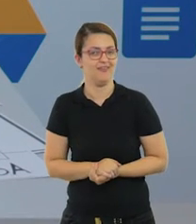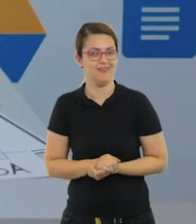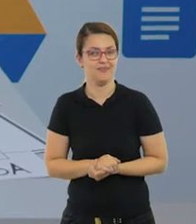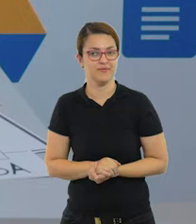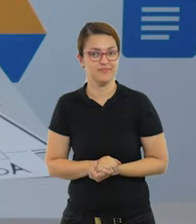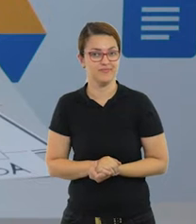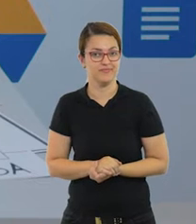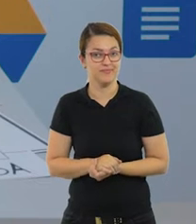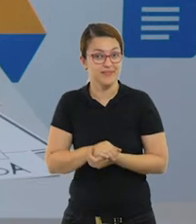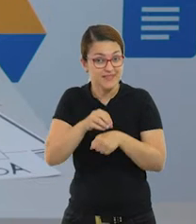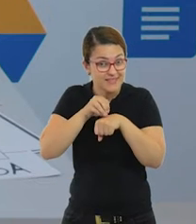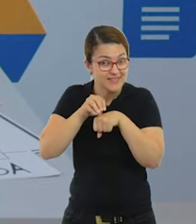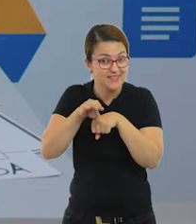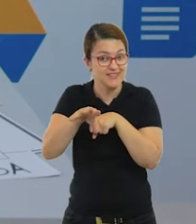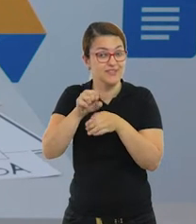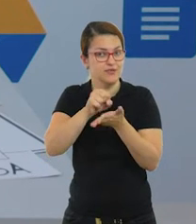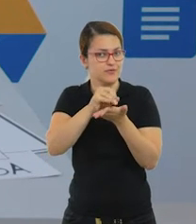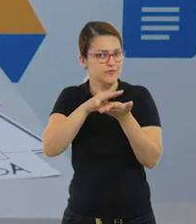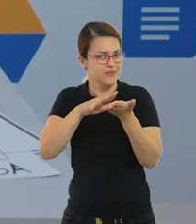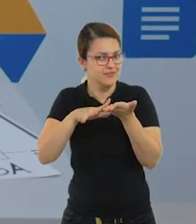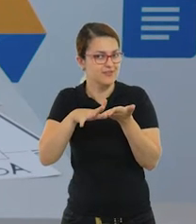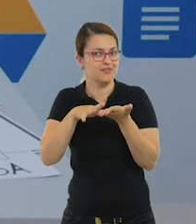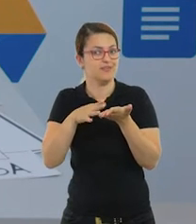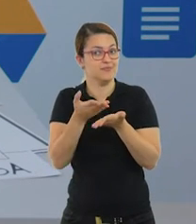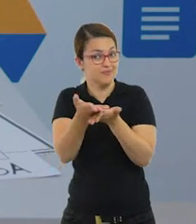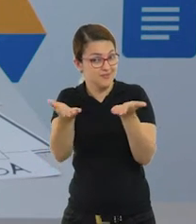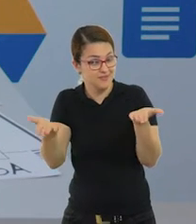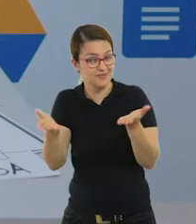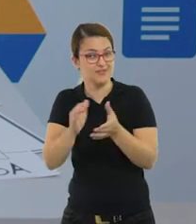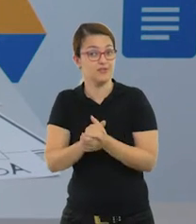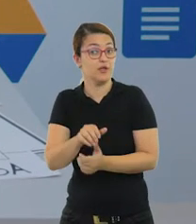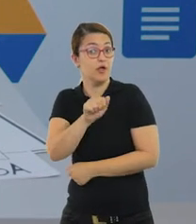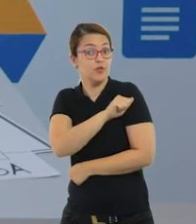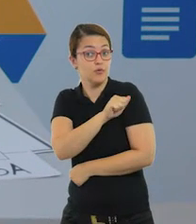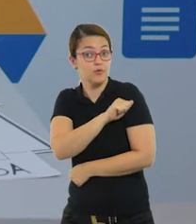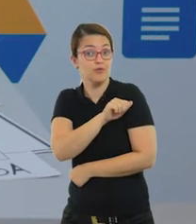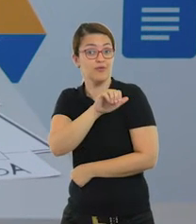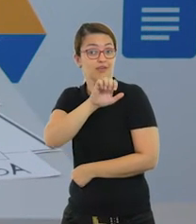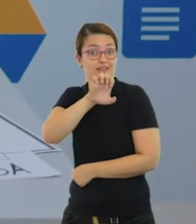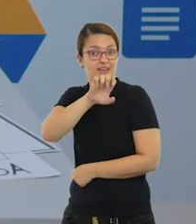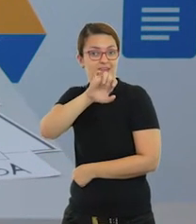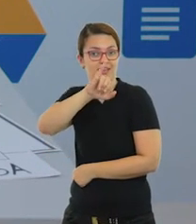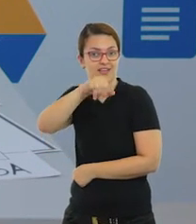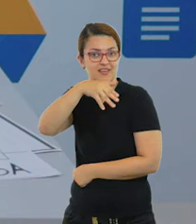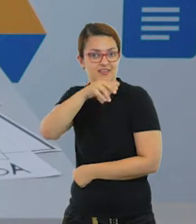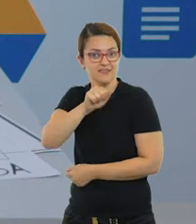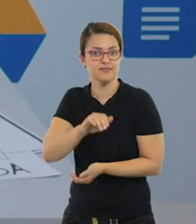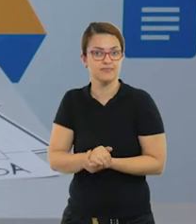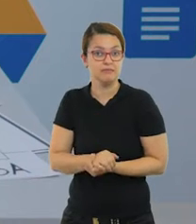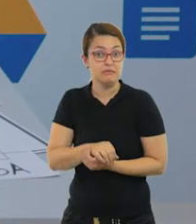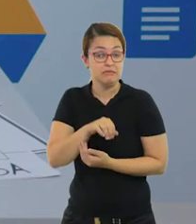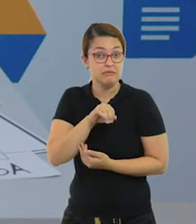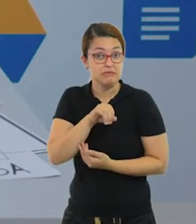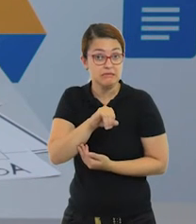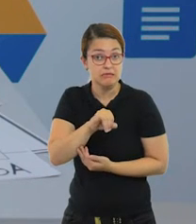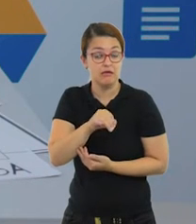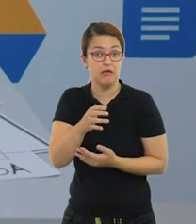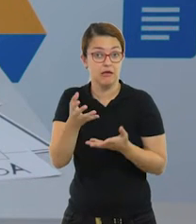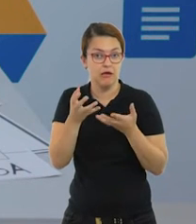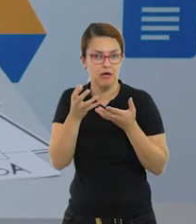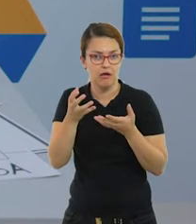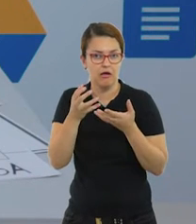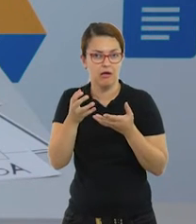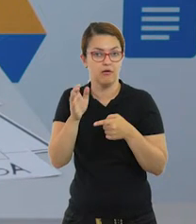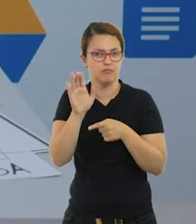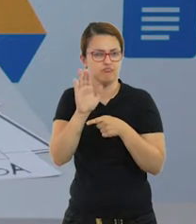É isso aí, trazendo sempre sugestões de atividades para vocês, alunos da EJA. Ah, e se quiserem